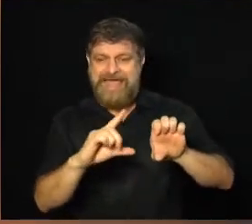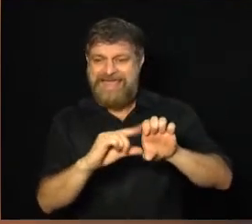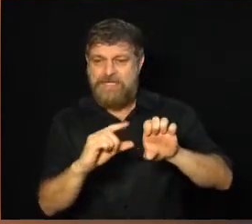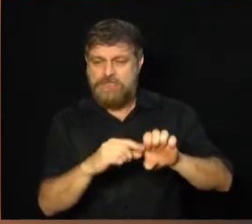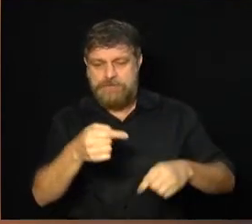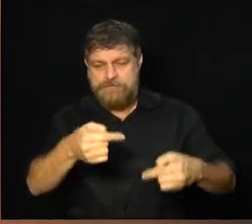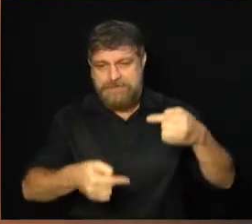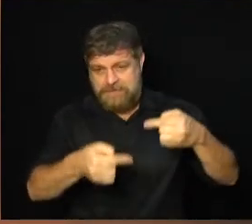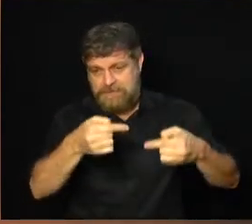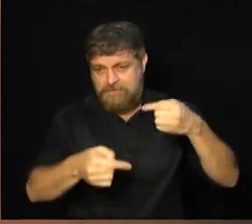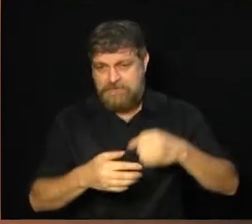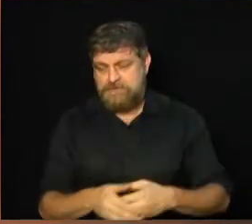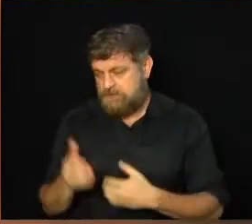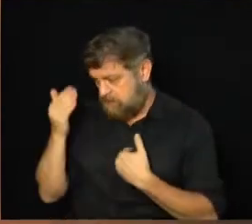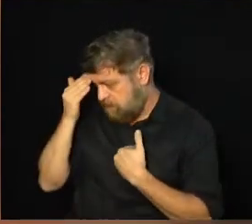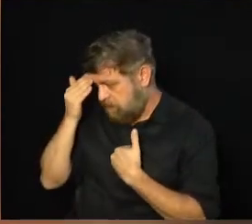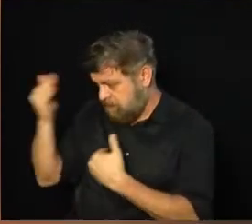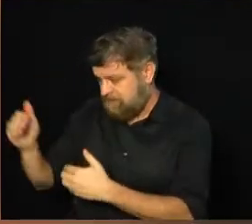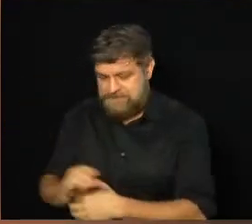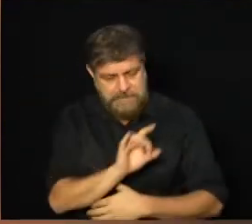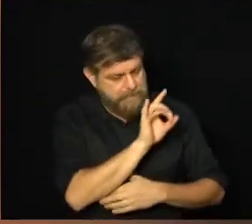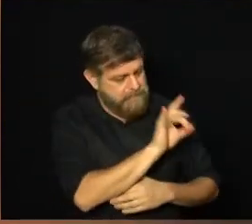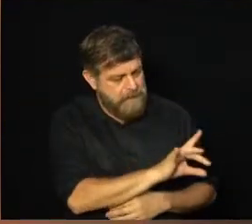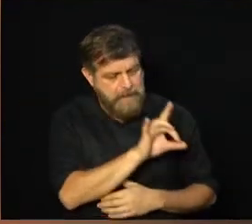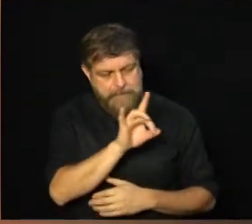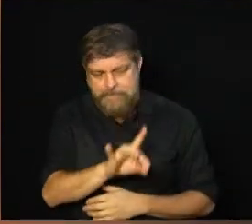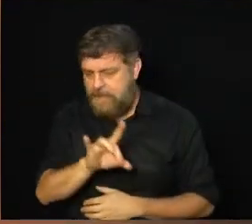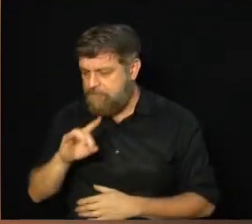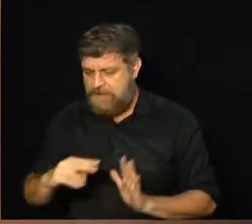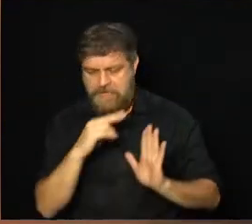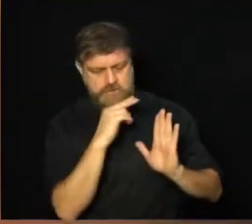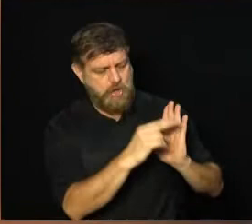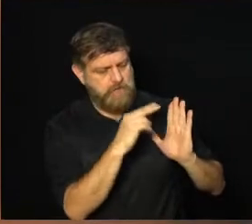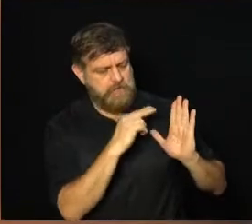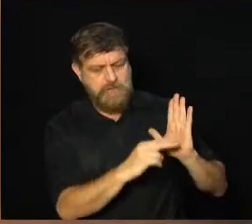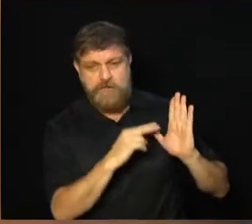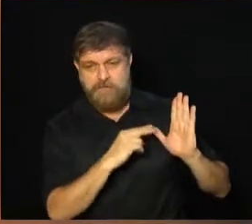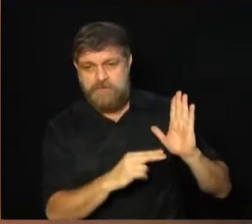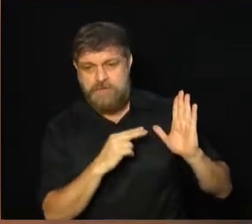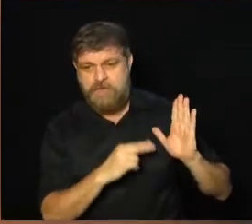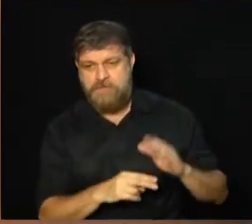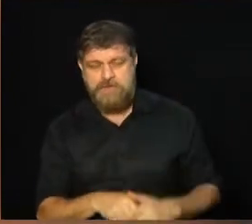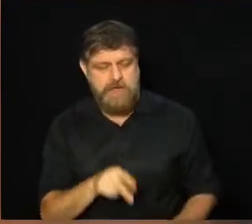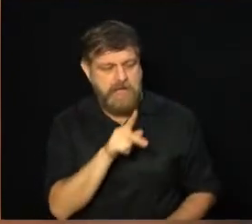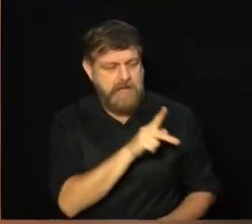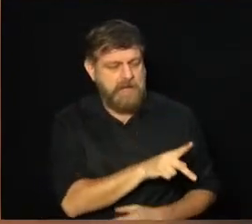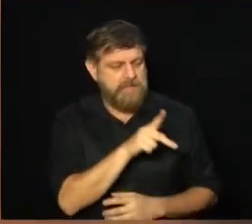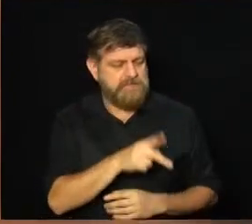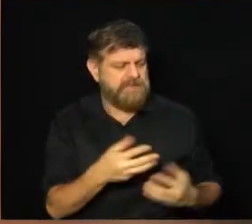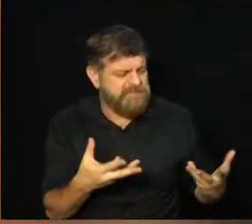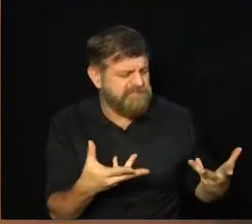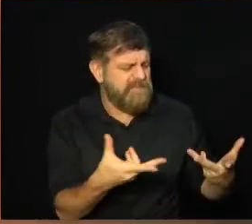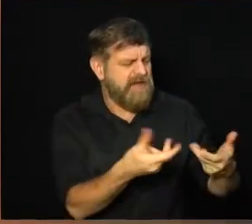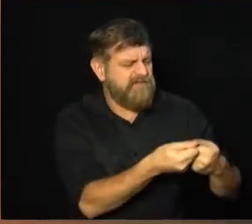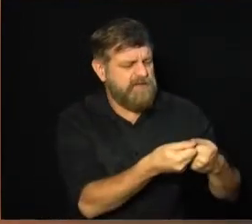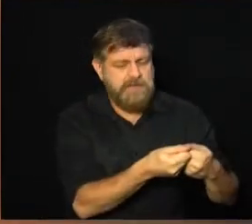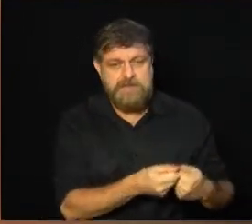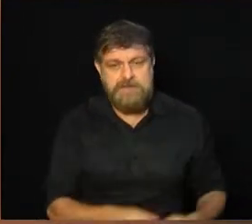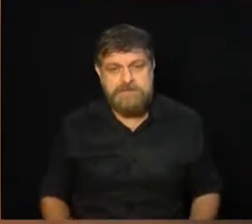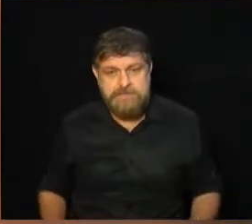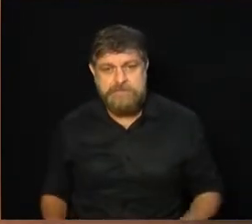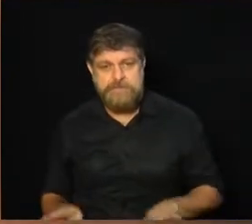agradecer a Dijanira, ao Miranda, a companheira nossa aqui, a professora Mara, maravilhosa, a Raquel, maravilhosa,